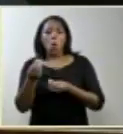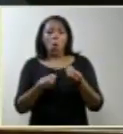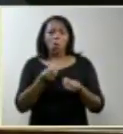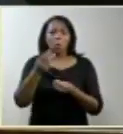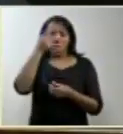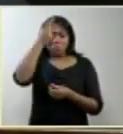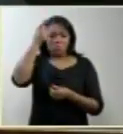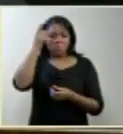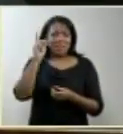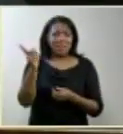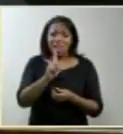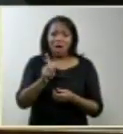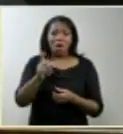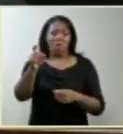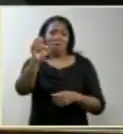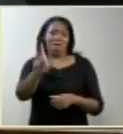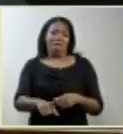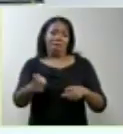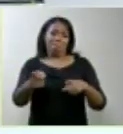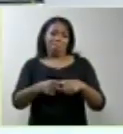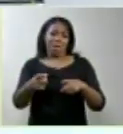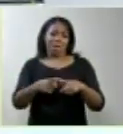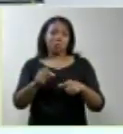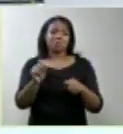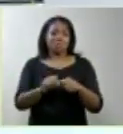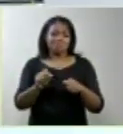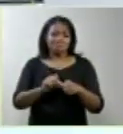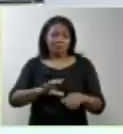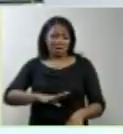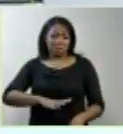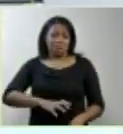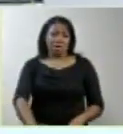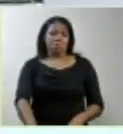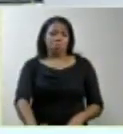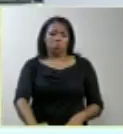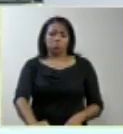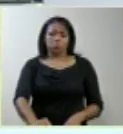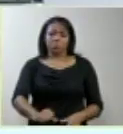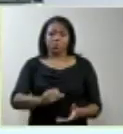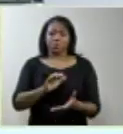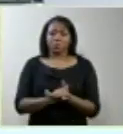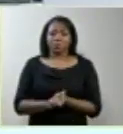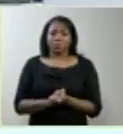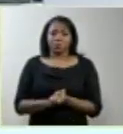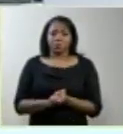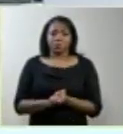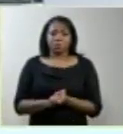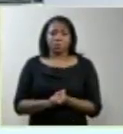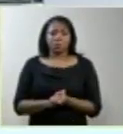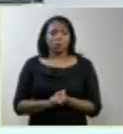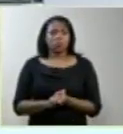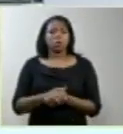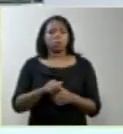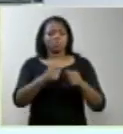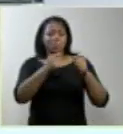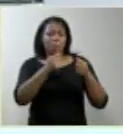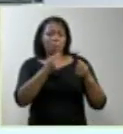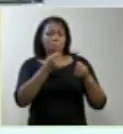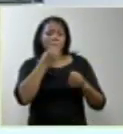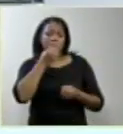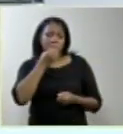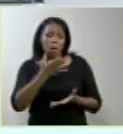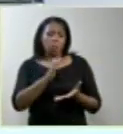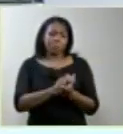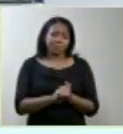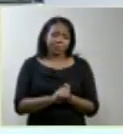é o percentual no Brasil, o anual? Vossa Excelência. Então, ministro Marco Aurélio, é muito difícil